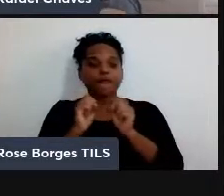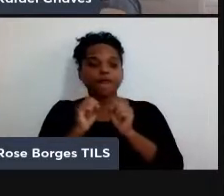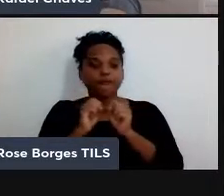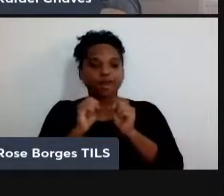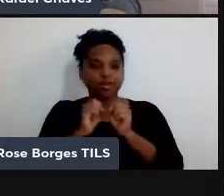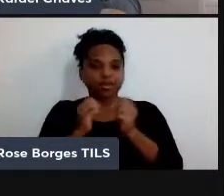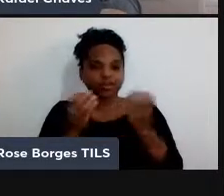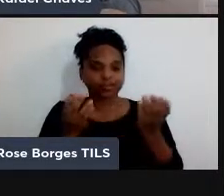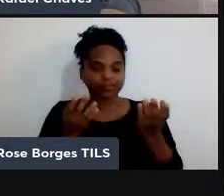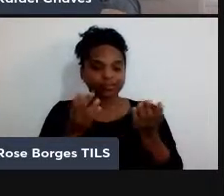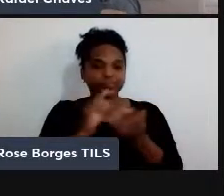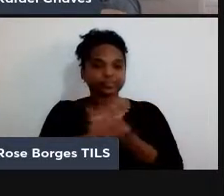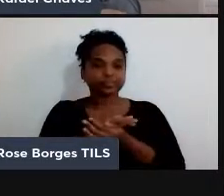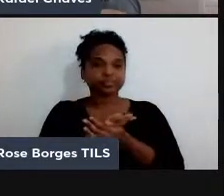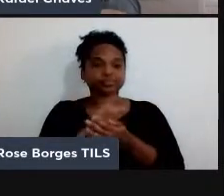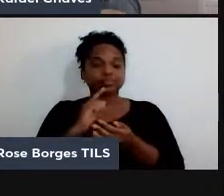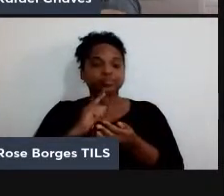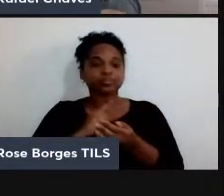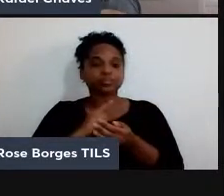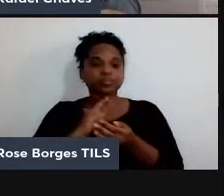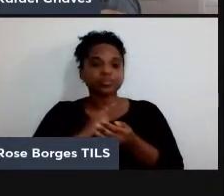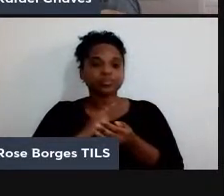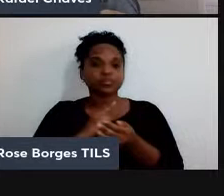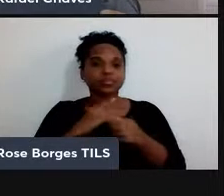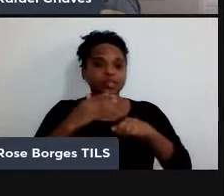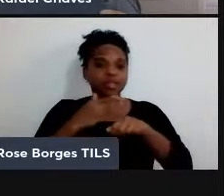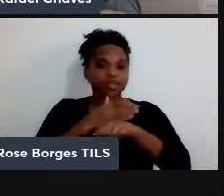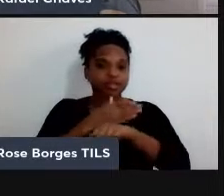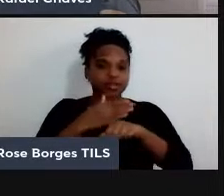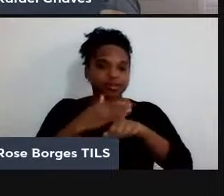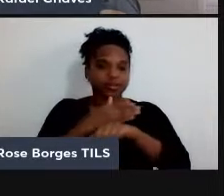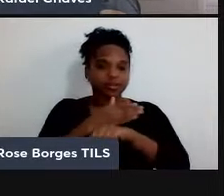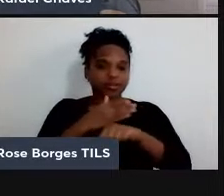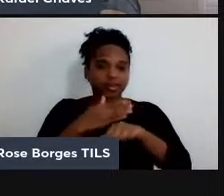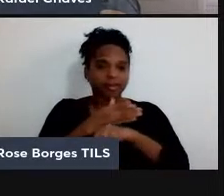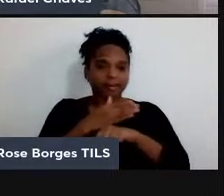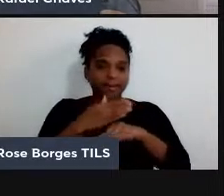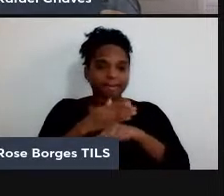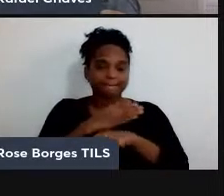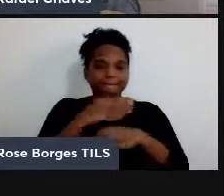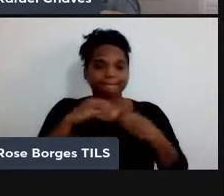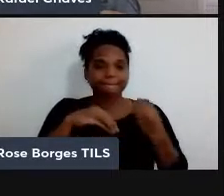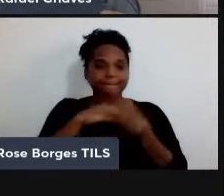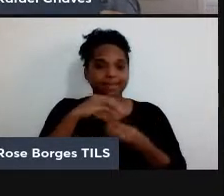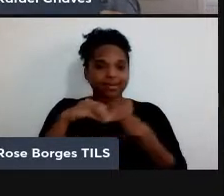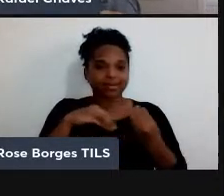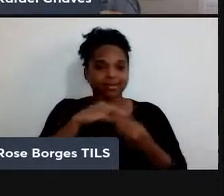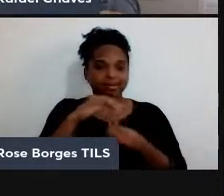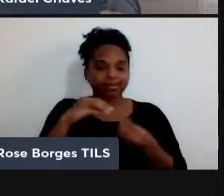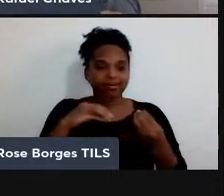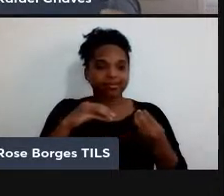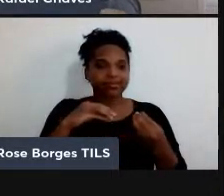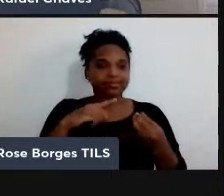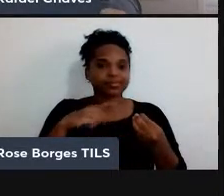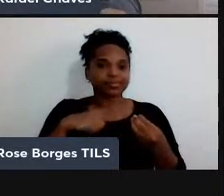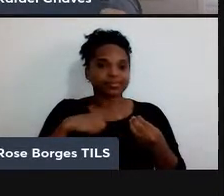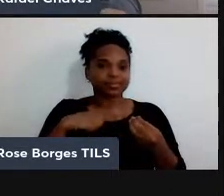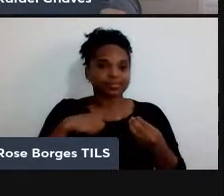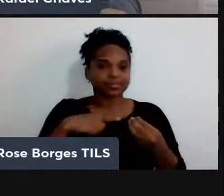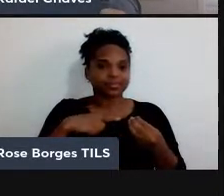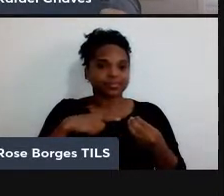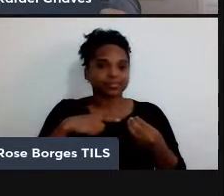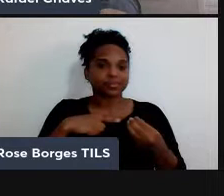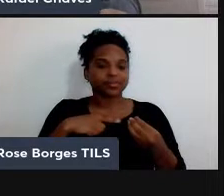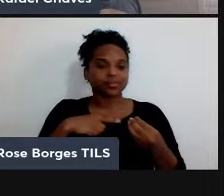ela tem o estado de entrada, tem aqui a partícula emaranhada que ela compartilha com o Bob. Ela,